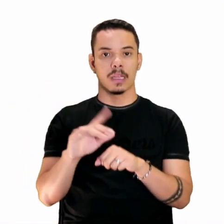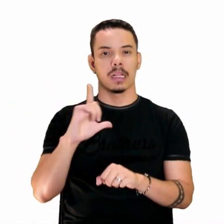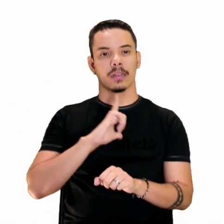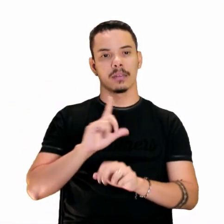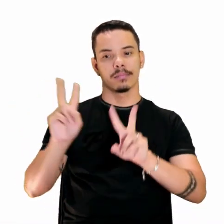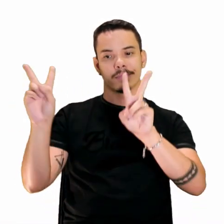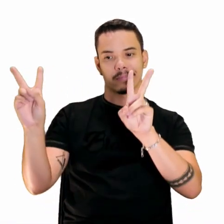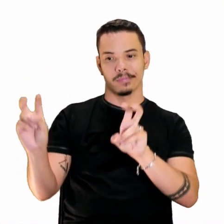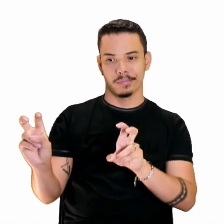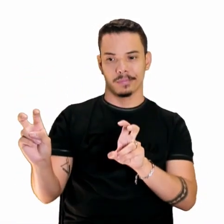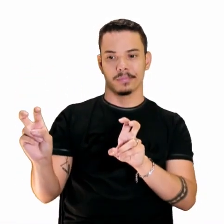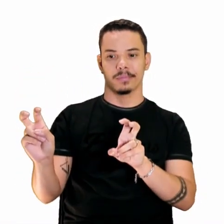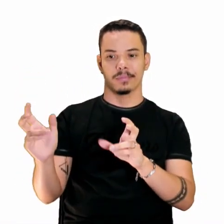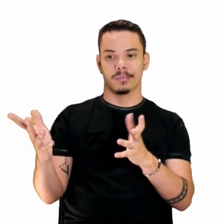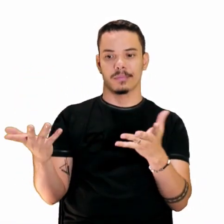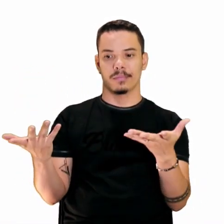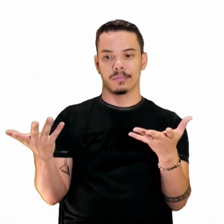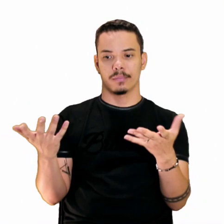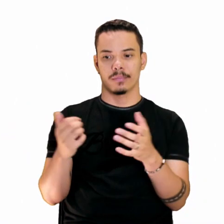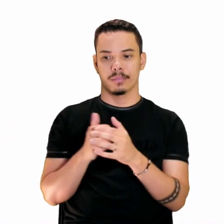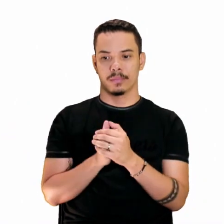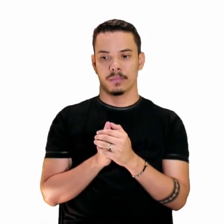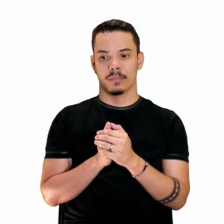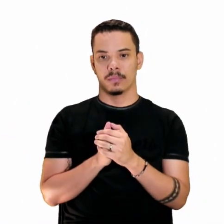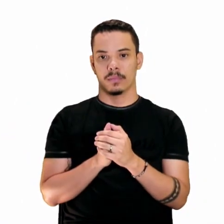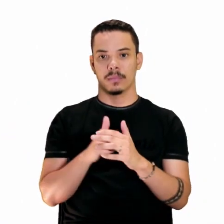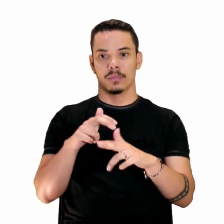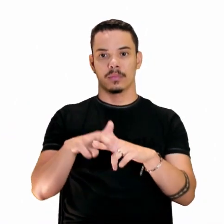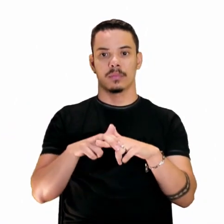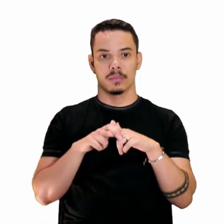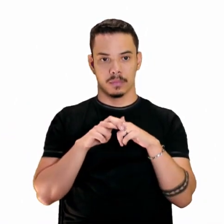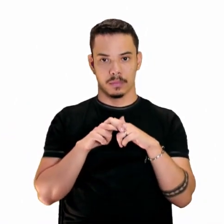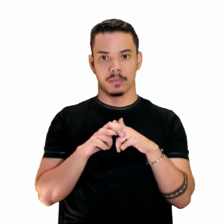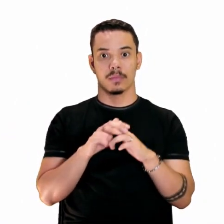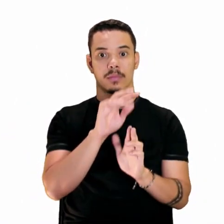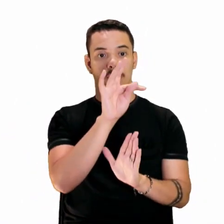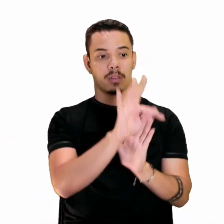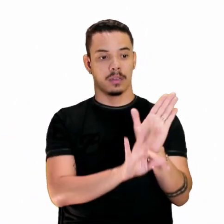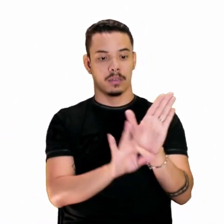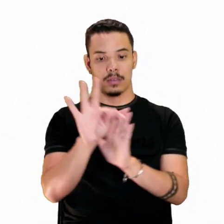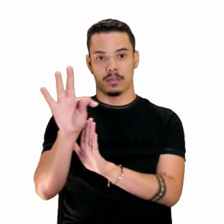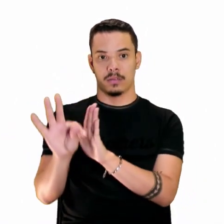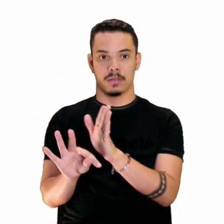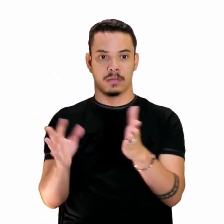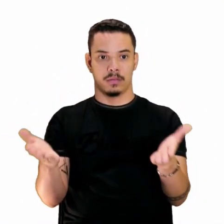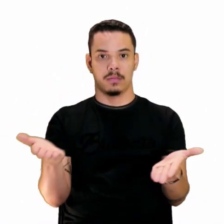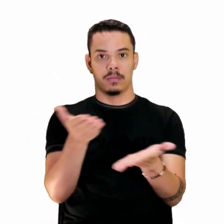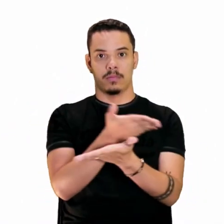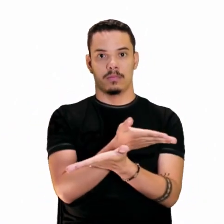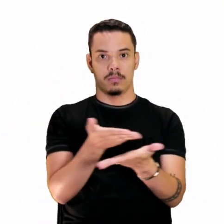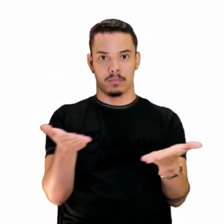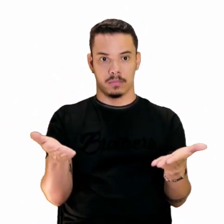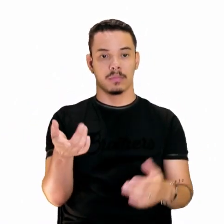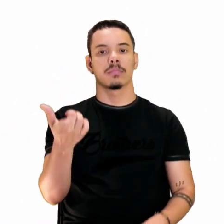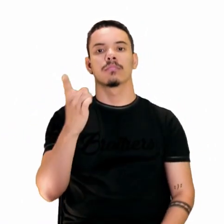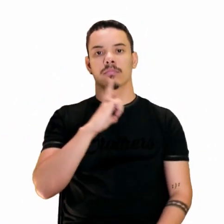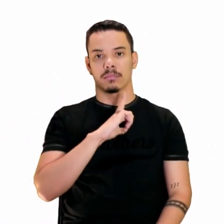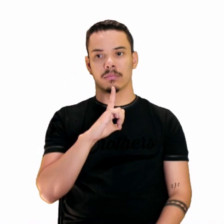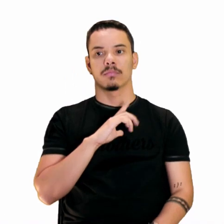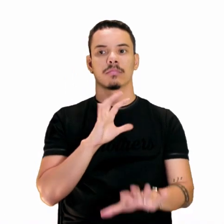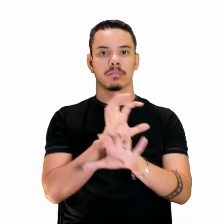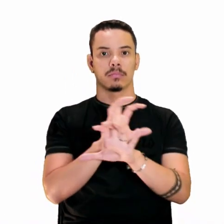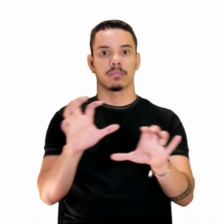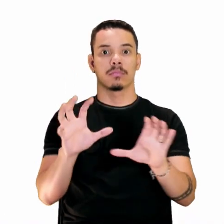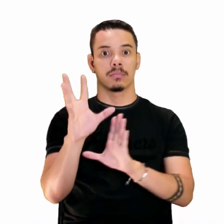temática, certo? Um tema. Então, a intertextualidade vai trabalhar exatamente com esse